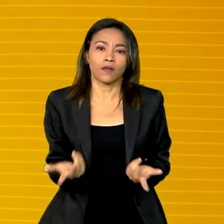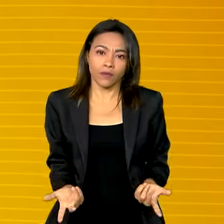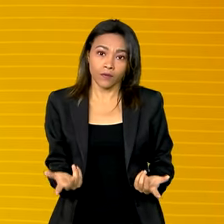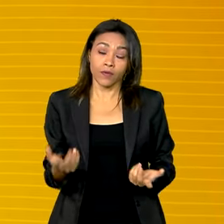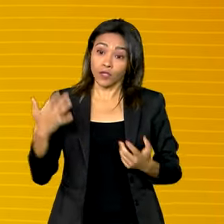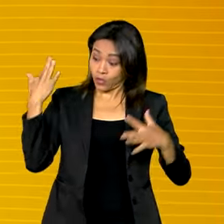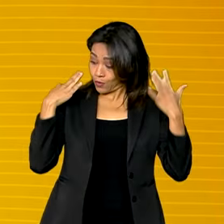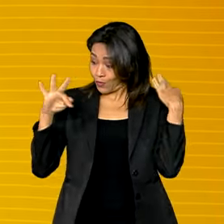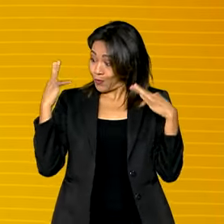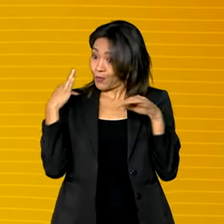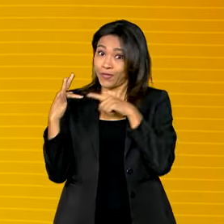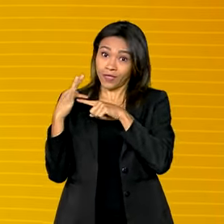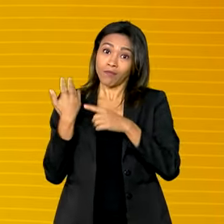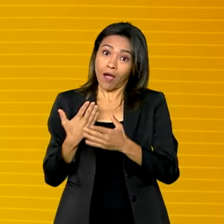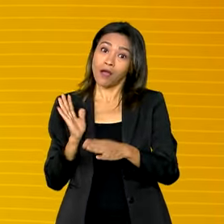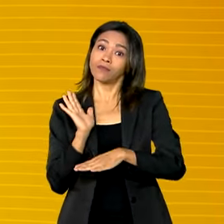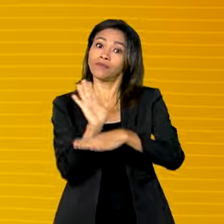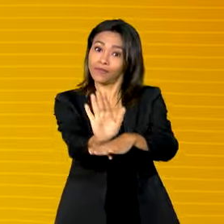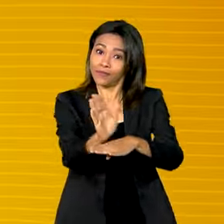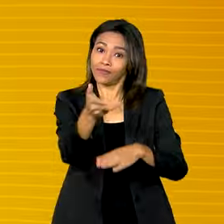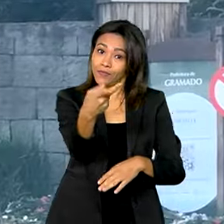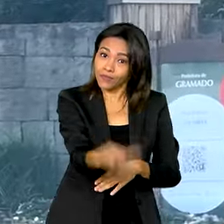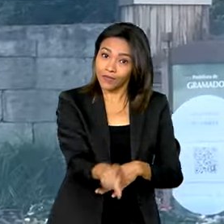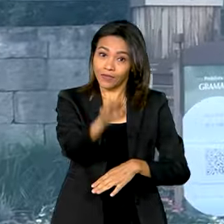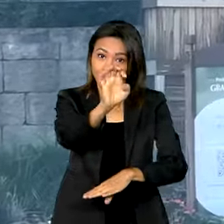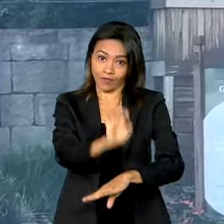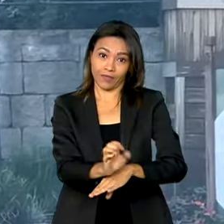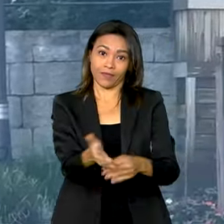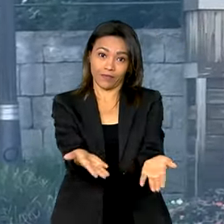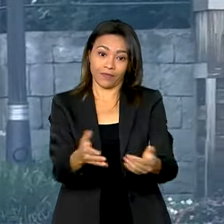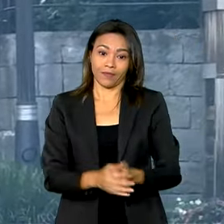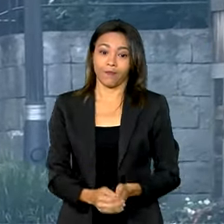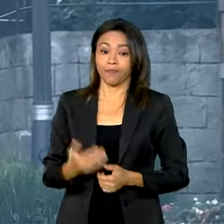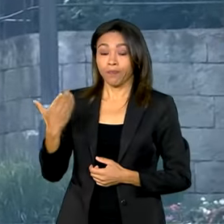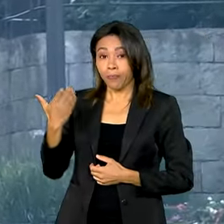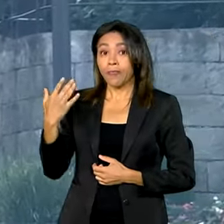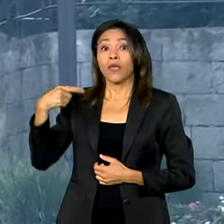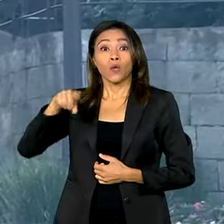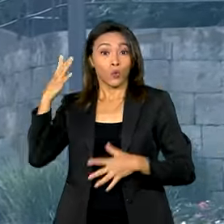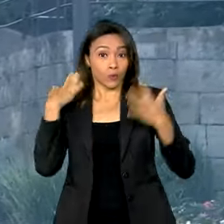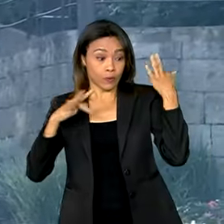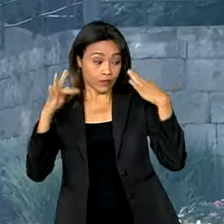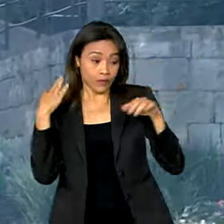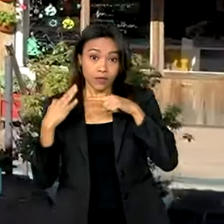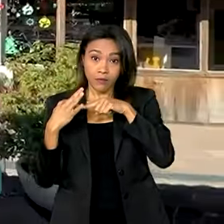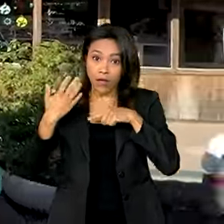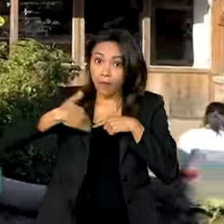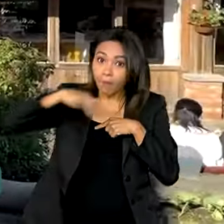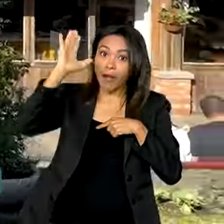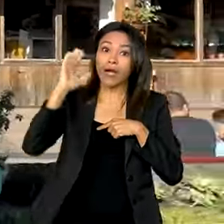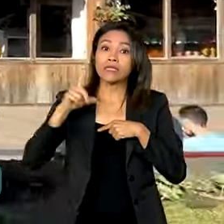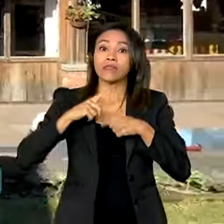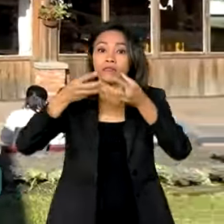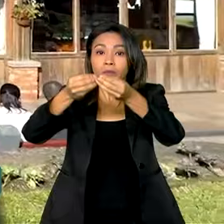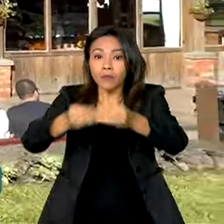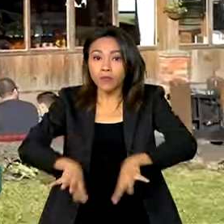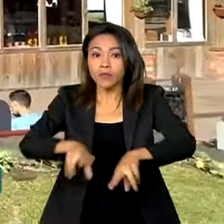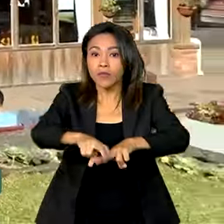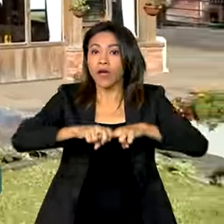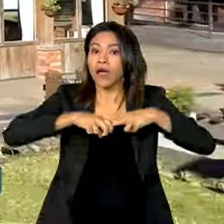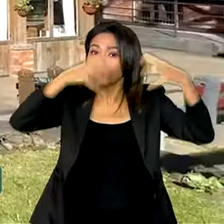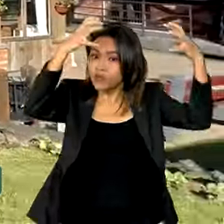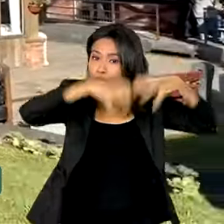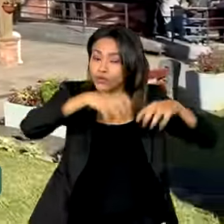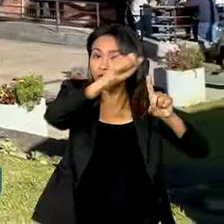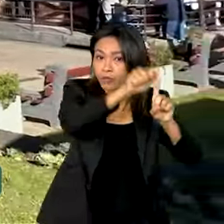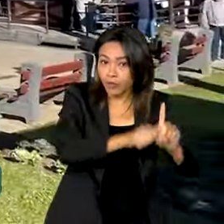o turismo gera isso, o turismo gera dinheiro. O turismo é um dos setores da atividade econômica que mais foram afetados pelas chuvas de